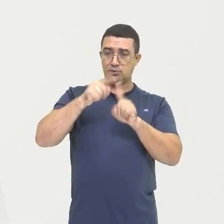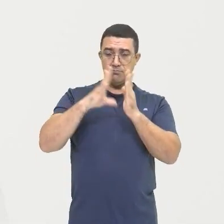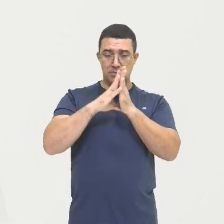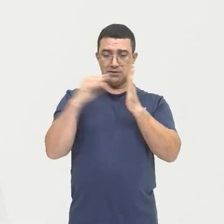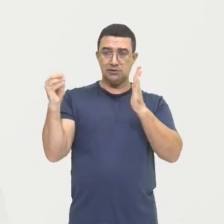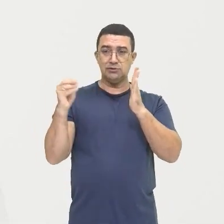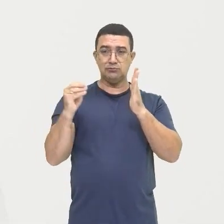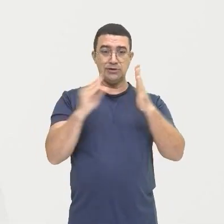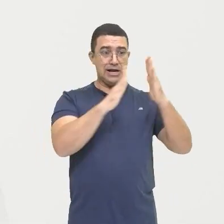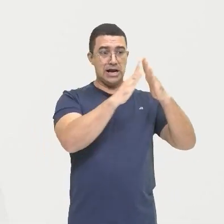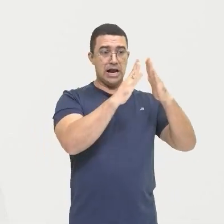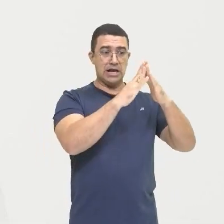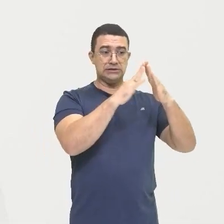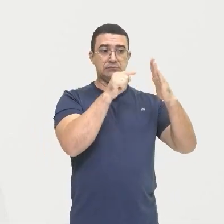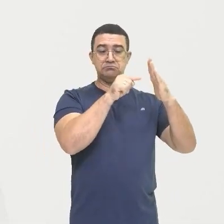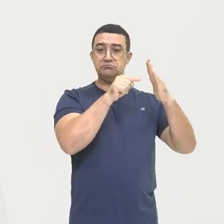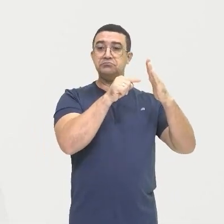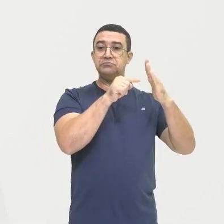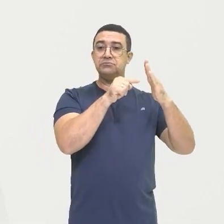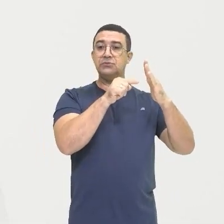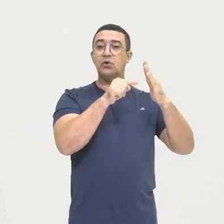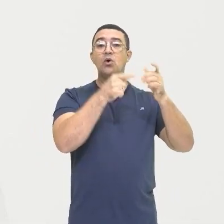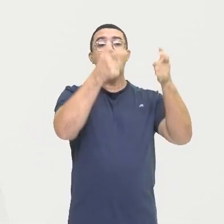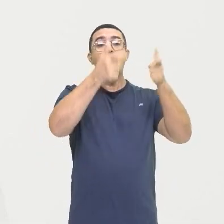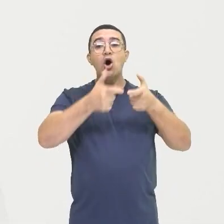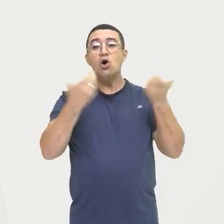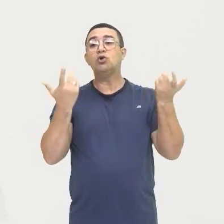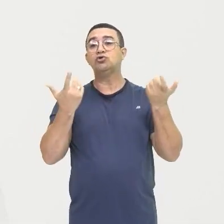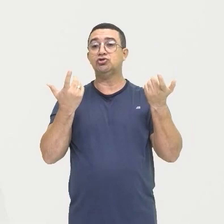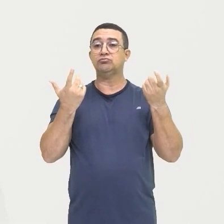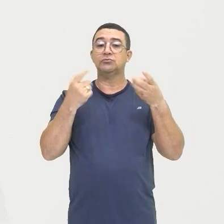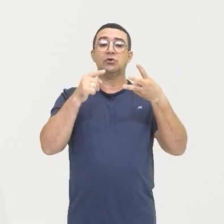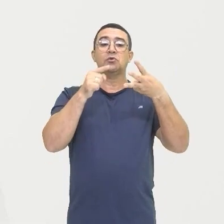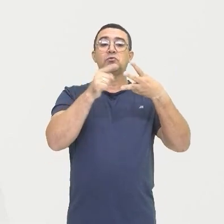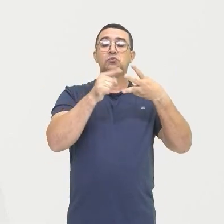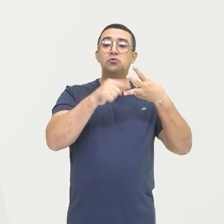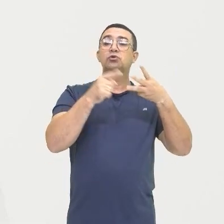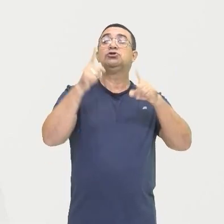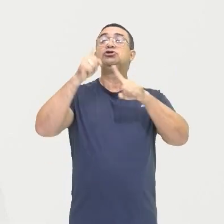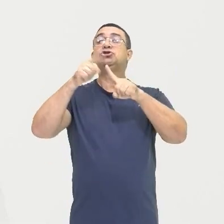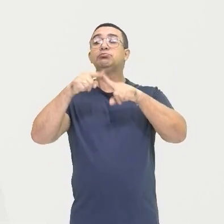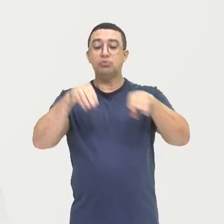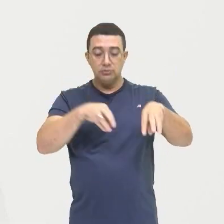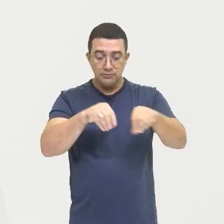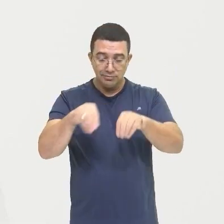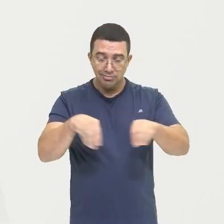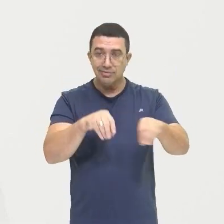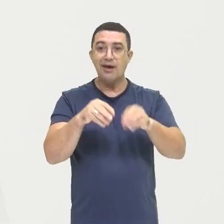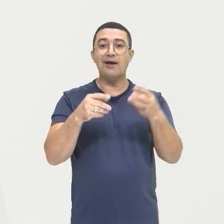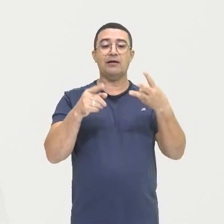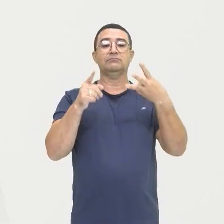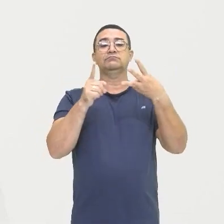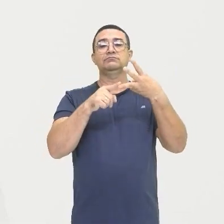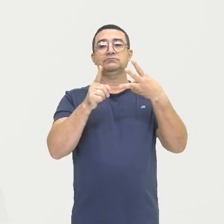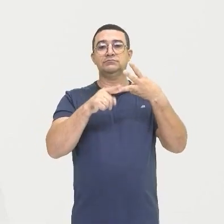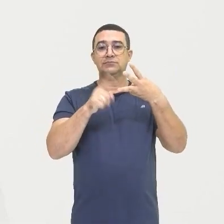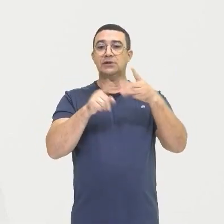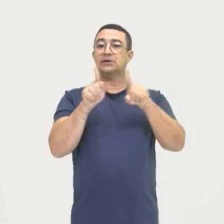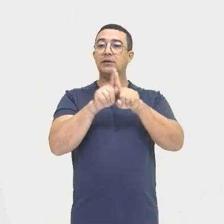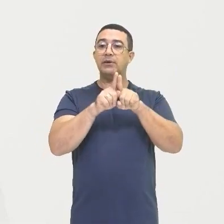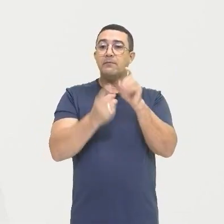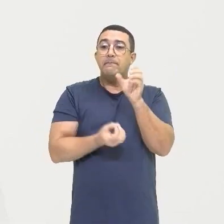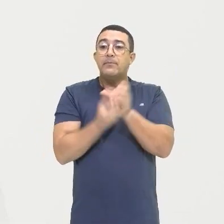imóveis rurais Essa questão De onde está localizado O que vai influenciar Diretamente Aí Na questão Da